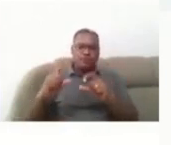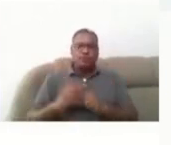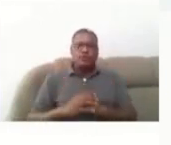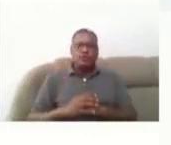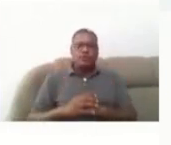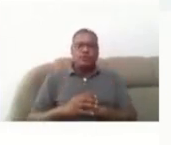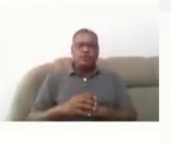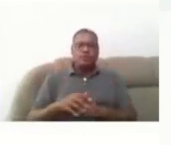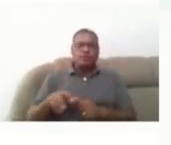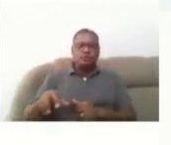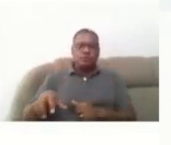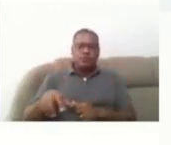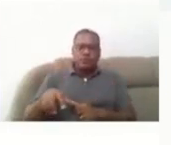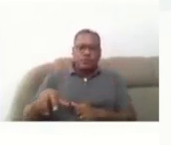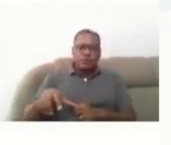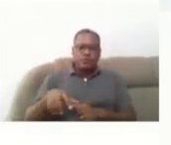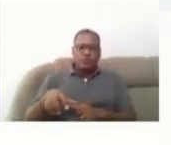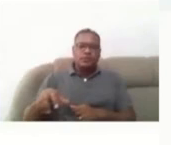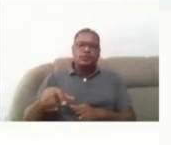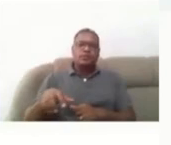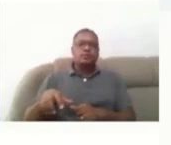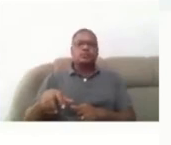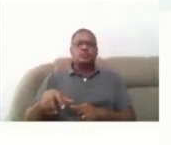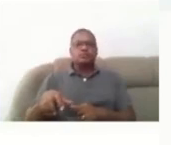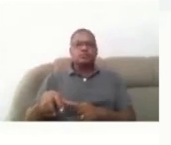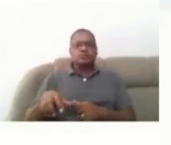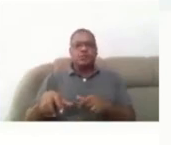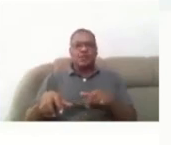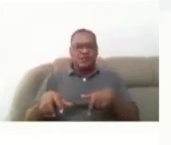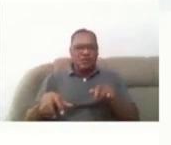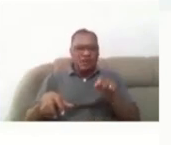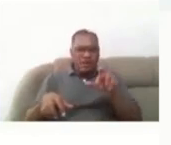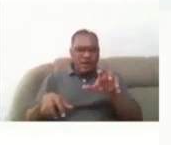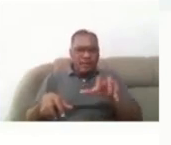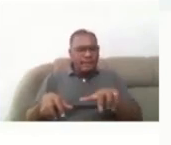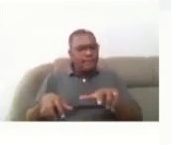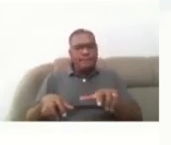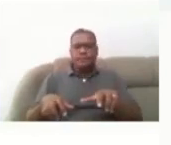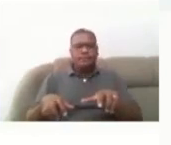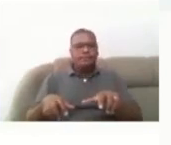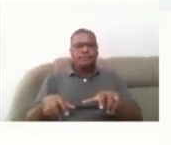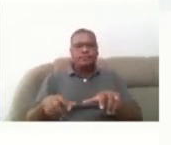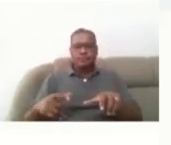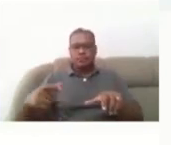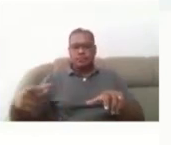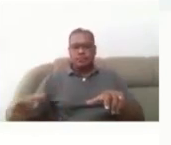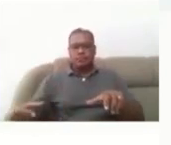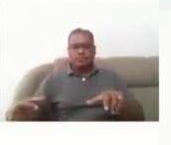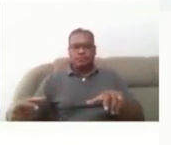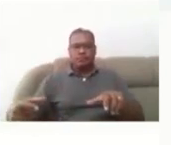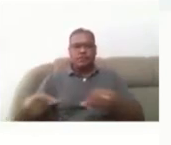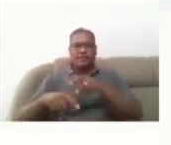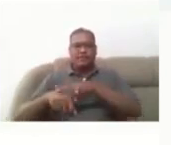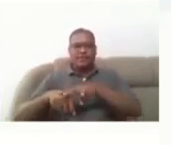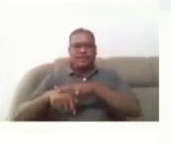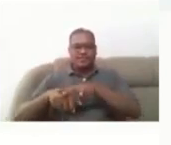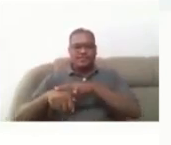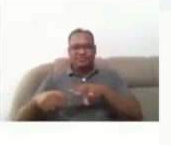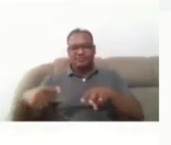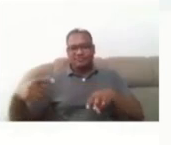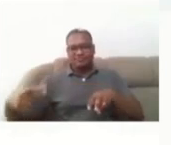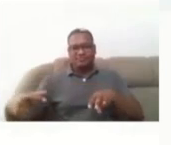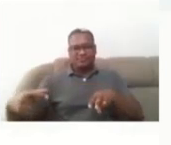pessoa clicar nesse botão pequenininho do mouse, ela tem um espaço ampliado do acionador, que ela pode estar